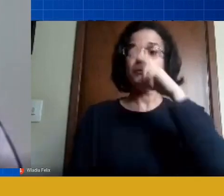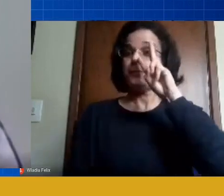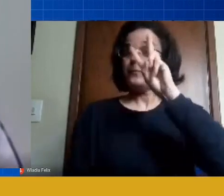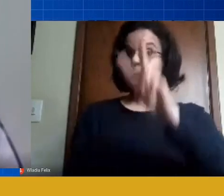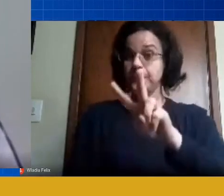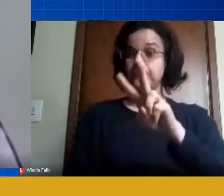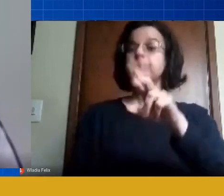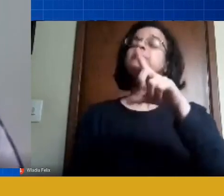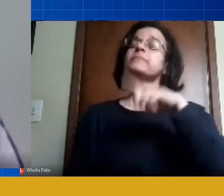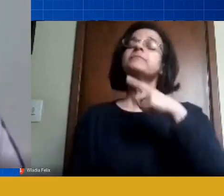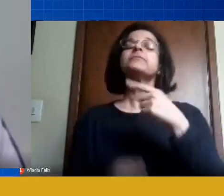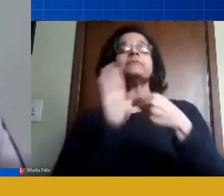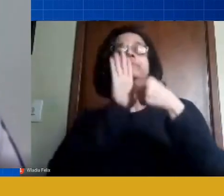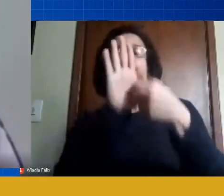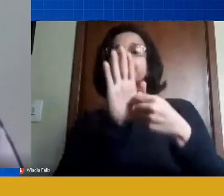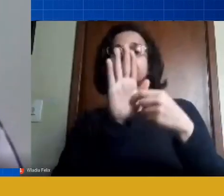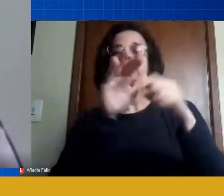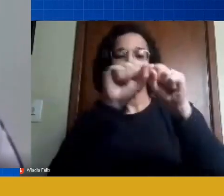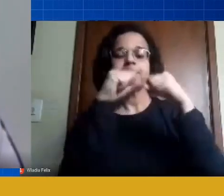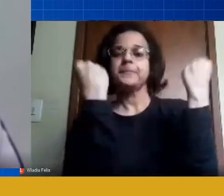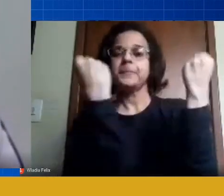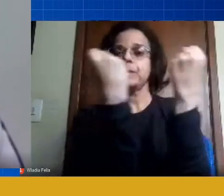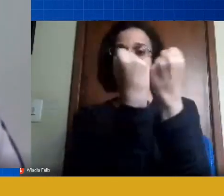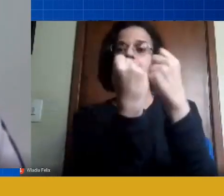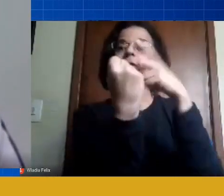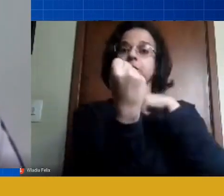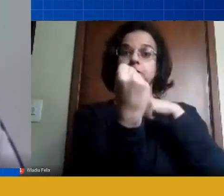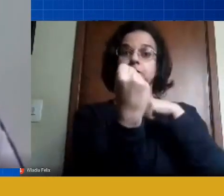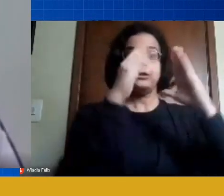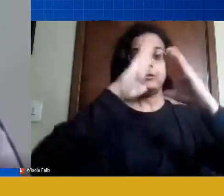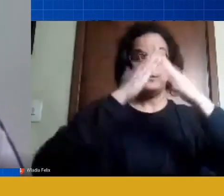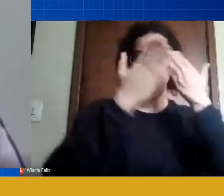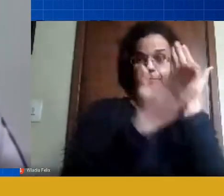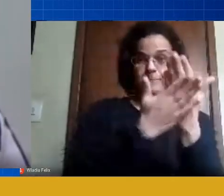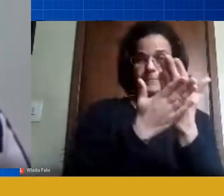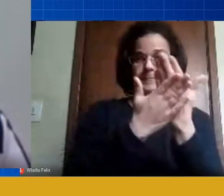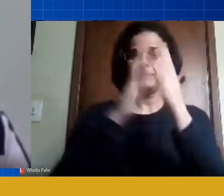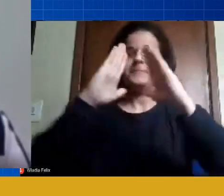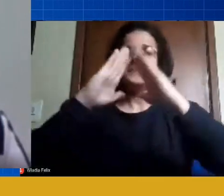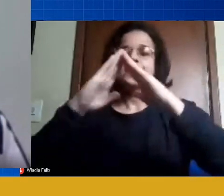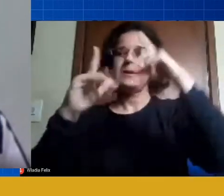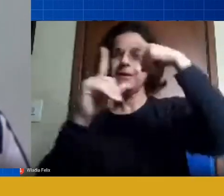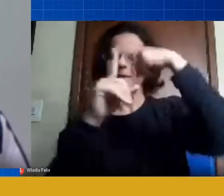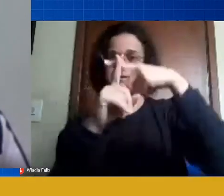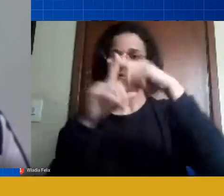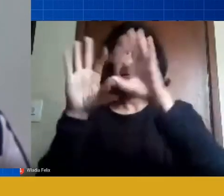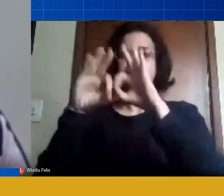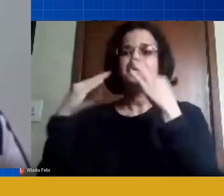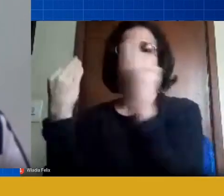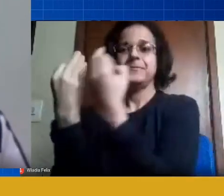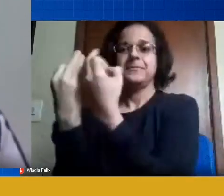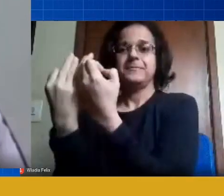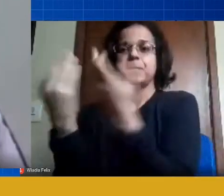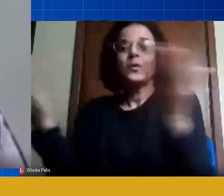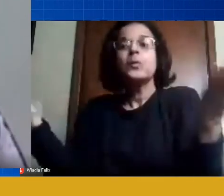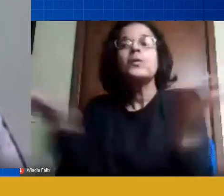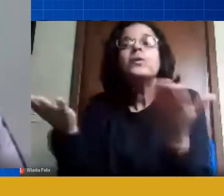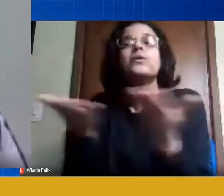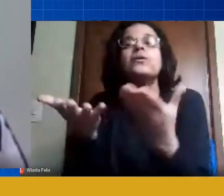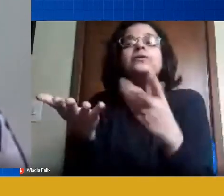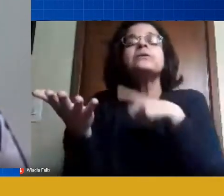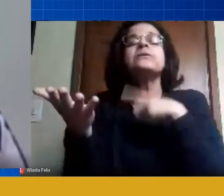ou tínhamos né a escola a igreja e a família hoje nós temos o que a mídia que